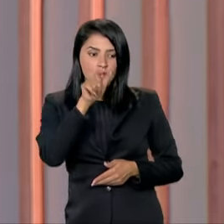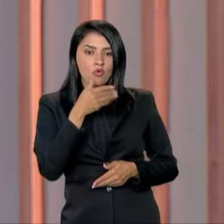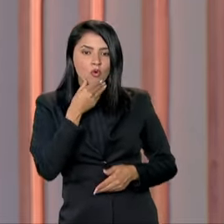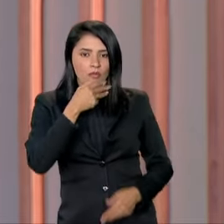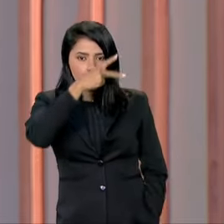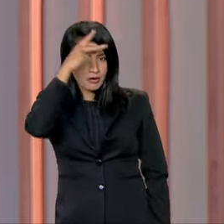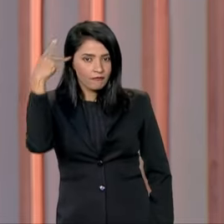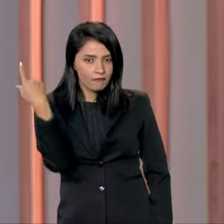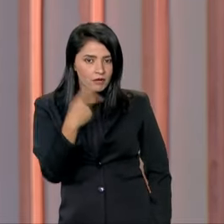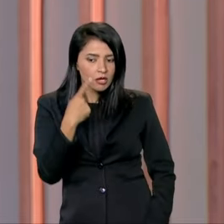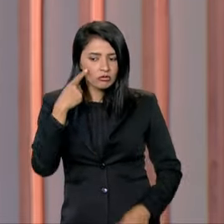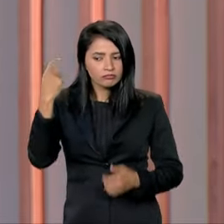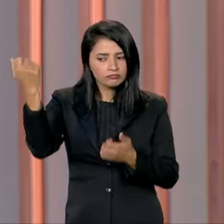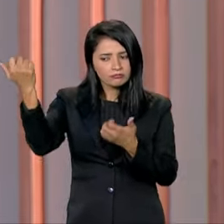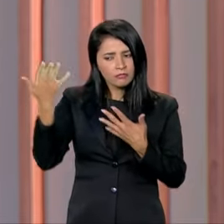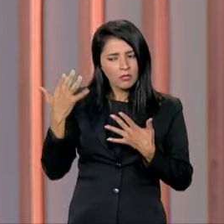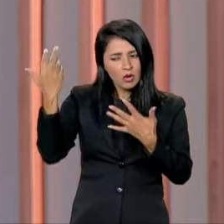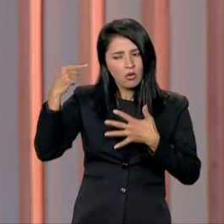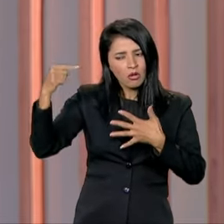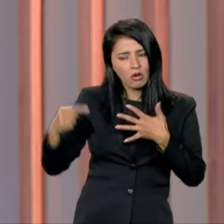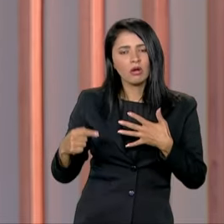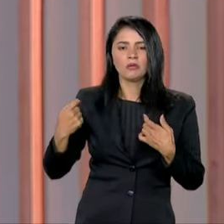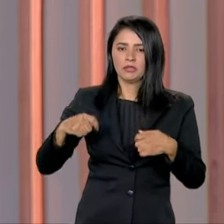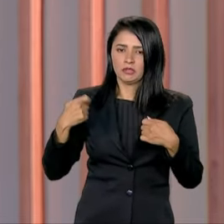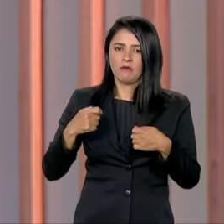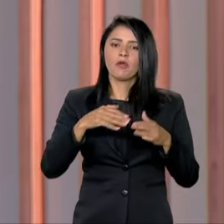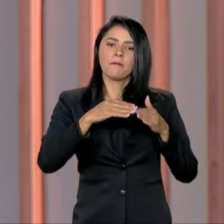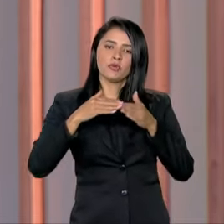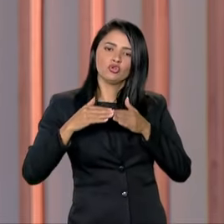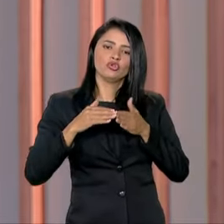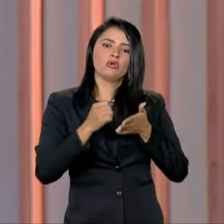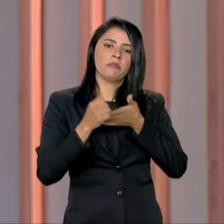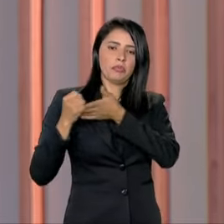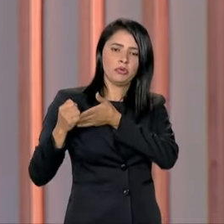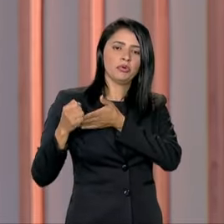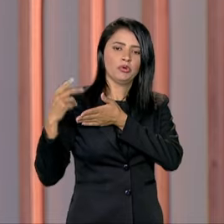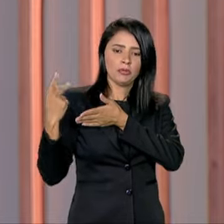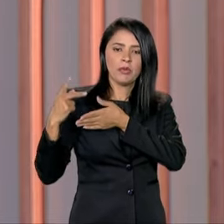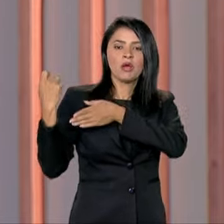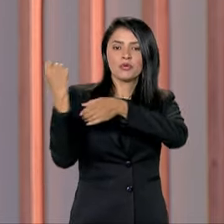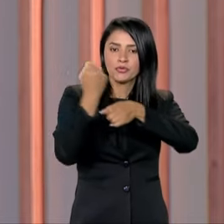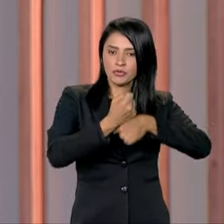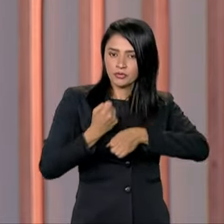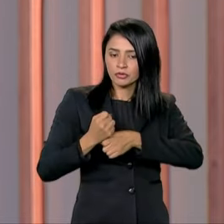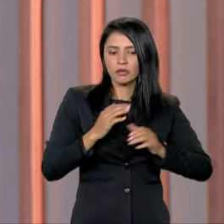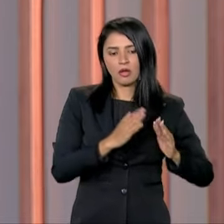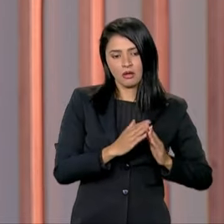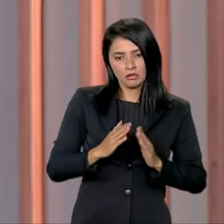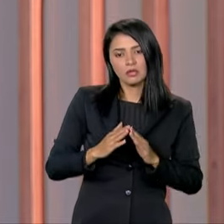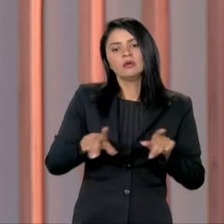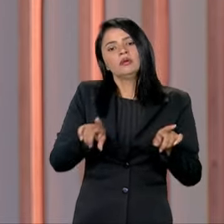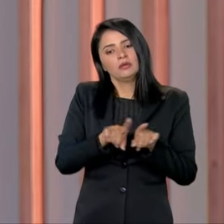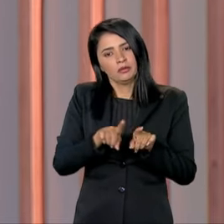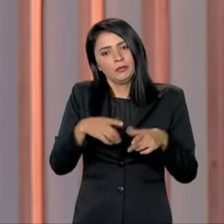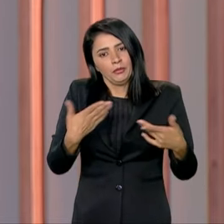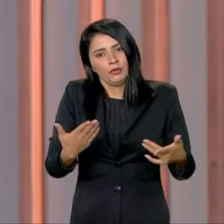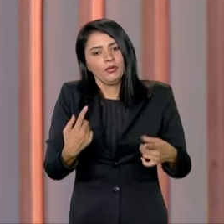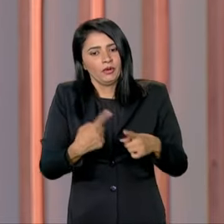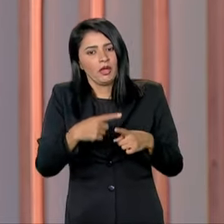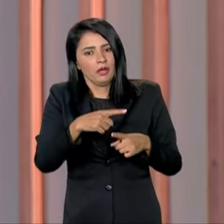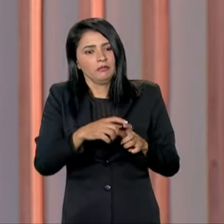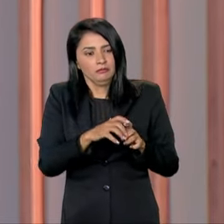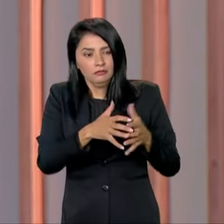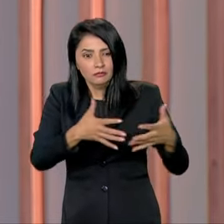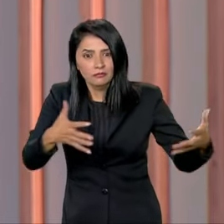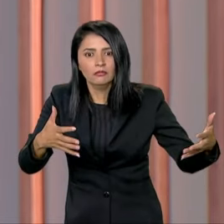as demandas, os pedidos de apoio, não somente para a reconstrução de moradias, afinal de contas, o número